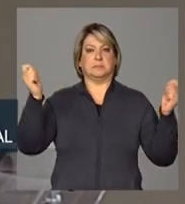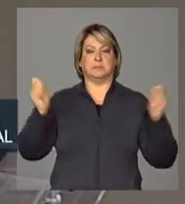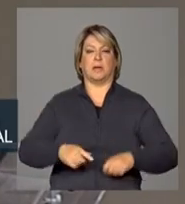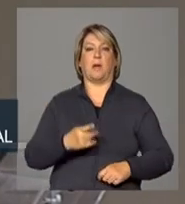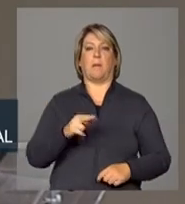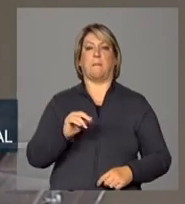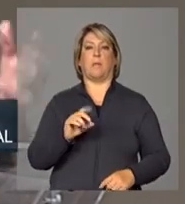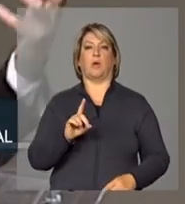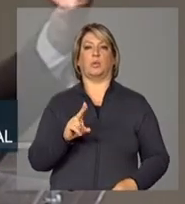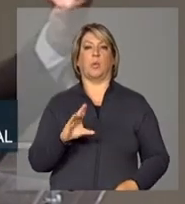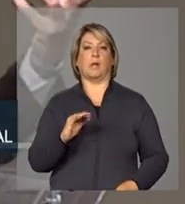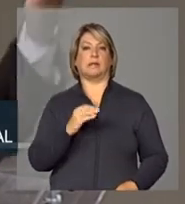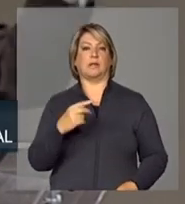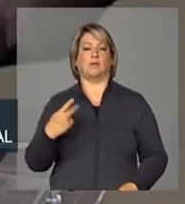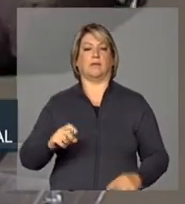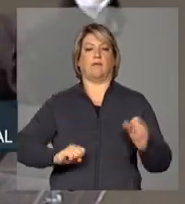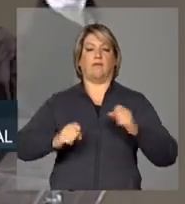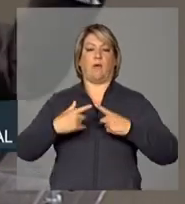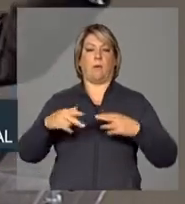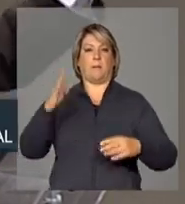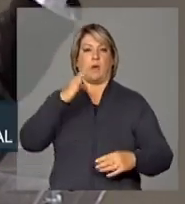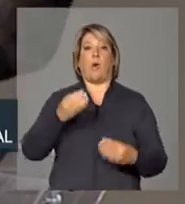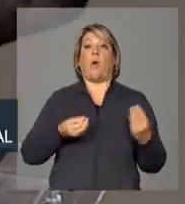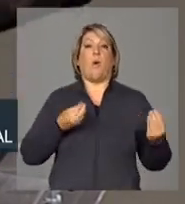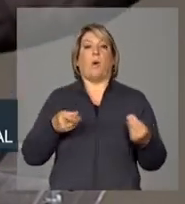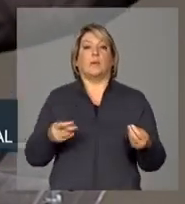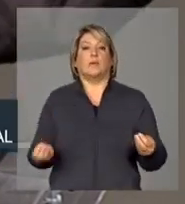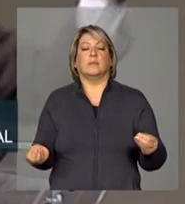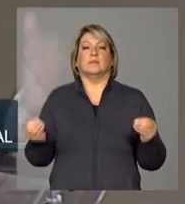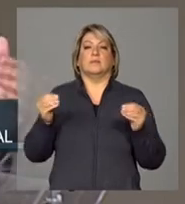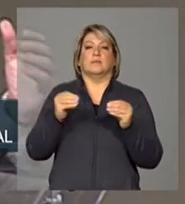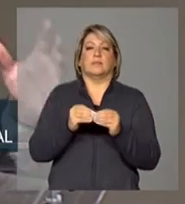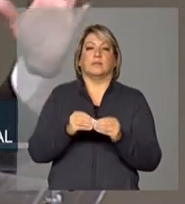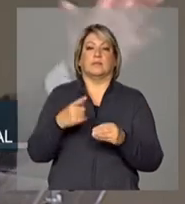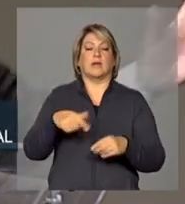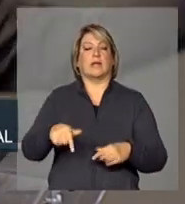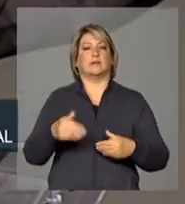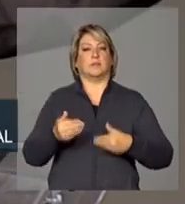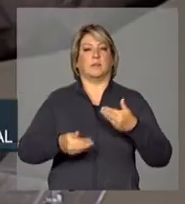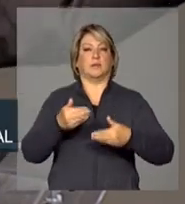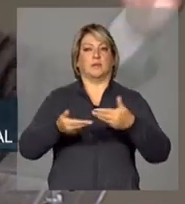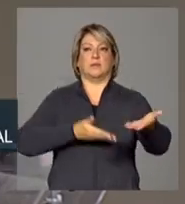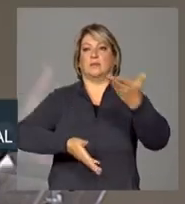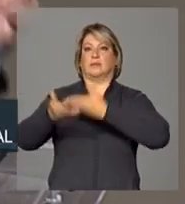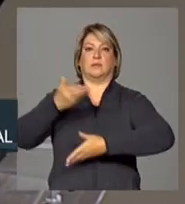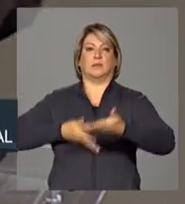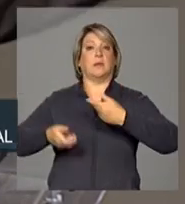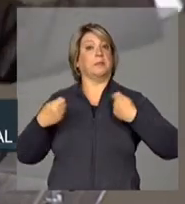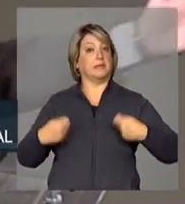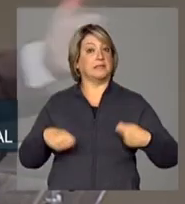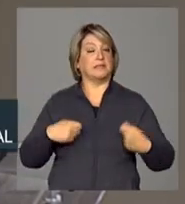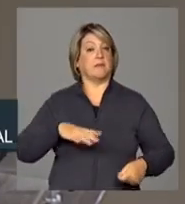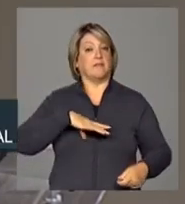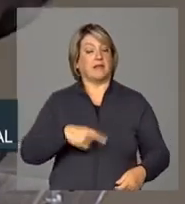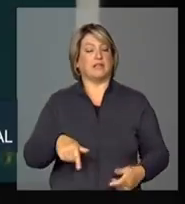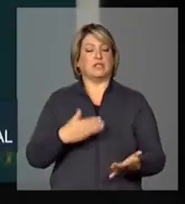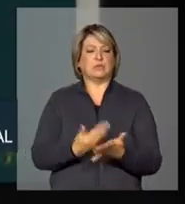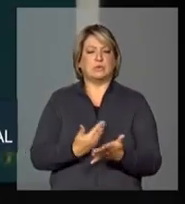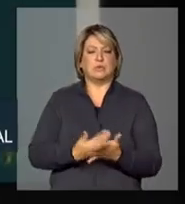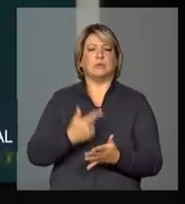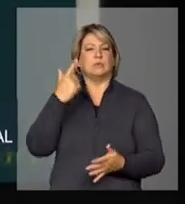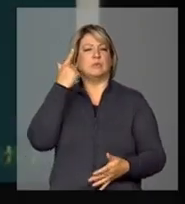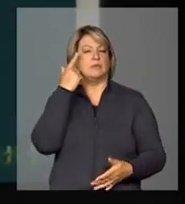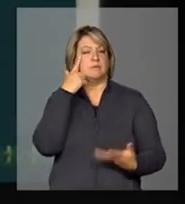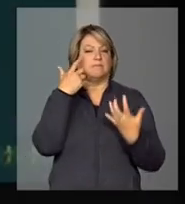produtiva do Brasil, quer como é que ele se insere, como é que ele se redefine nesse processo de articulação. Nós precisamos enfrentar esses estudos, precisamos pensar